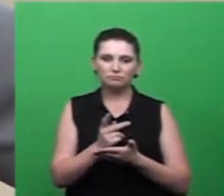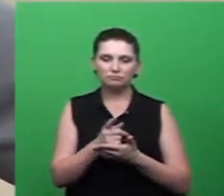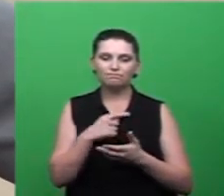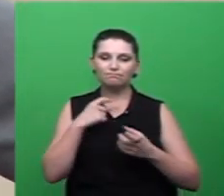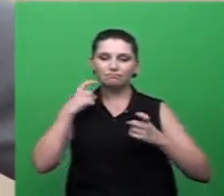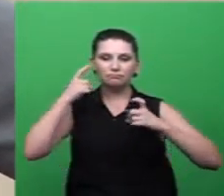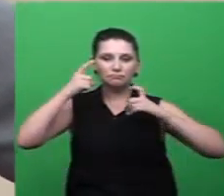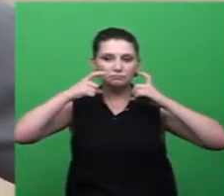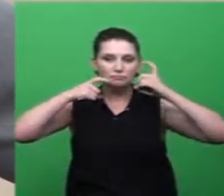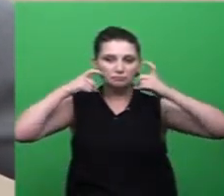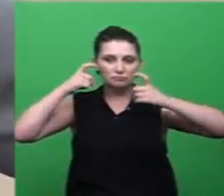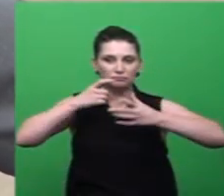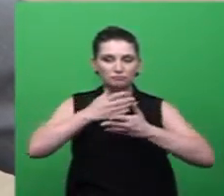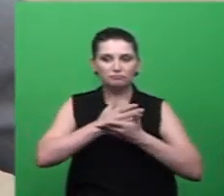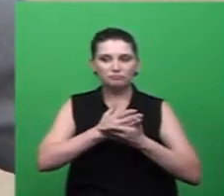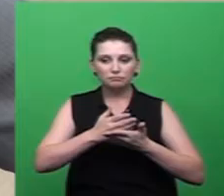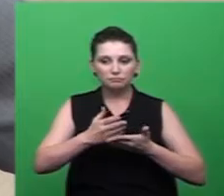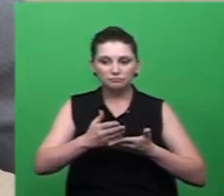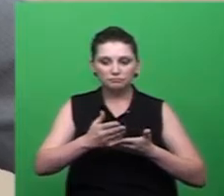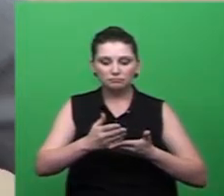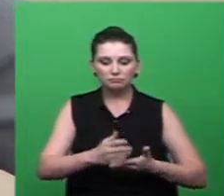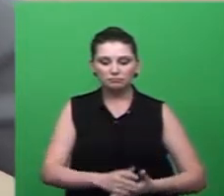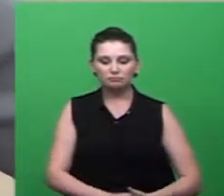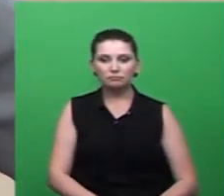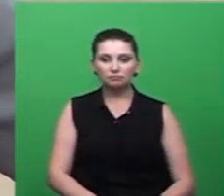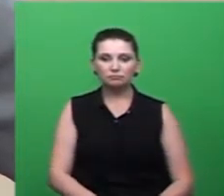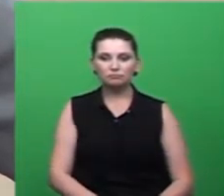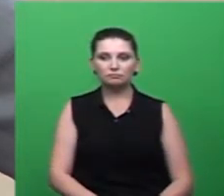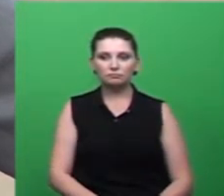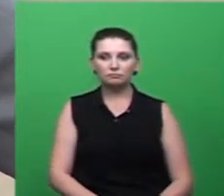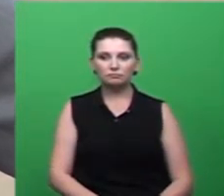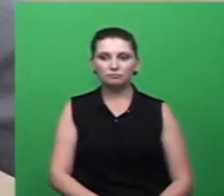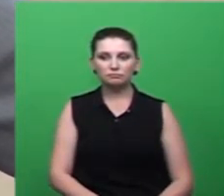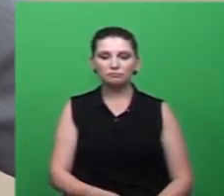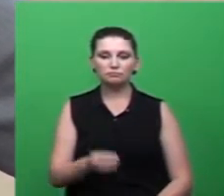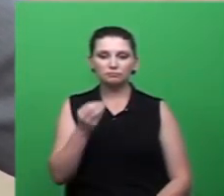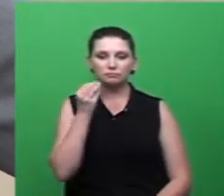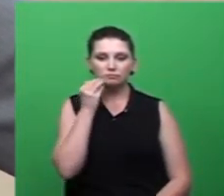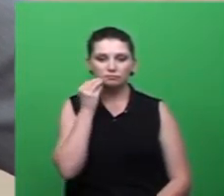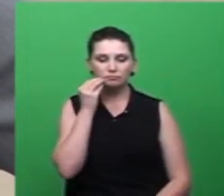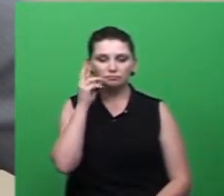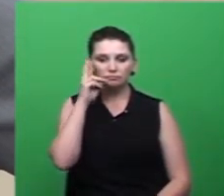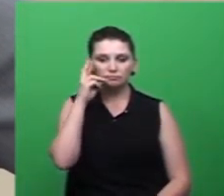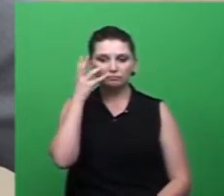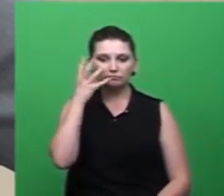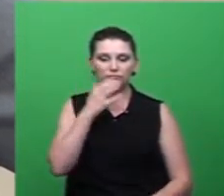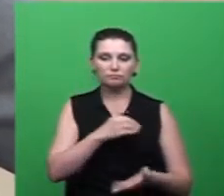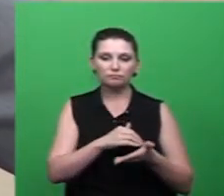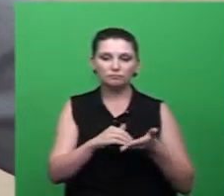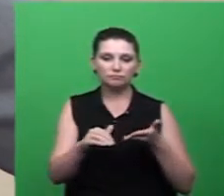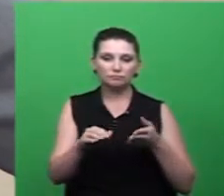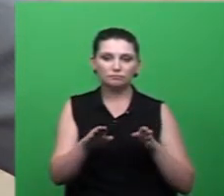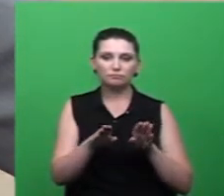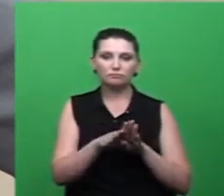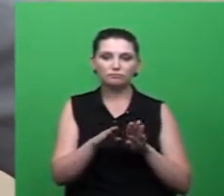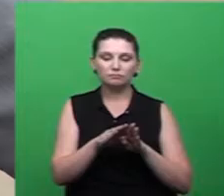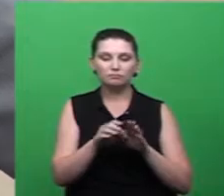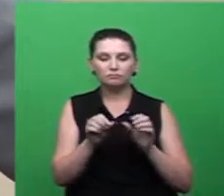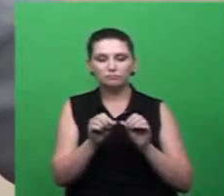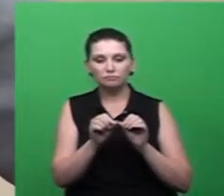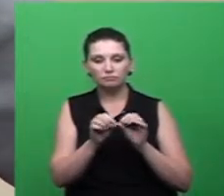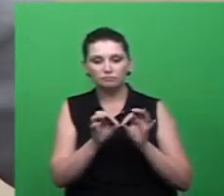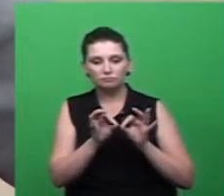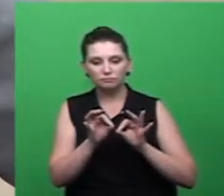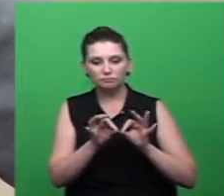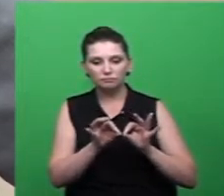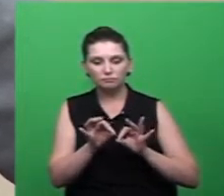meu início de gestão final de gestão de prefeitura mais início de gestão em secretariado em fazer o diagnóstico de todos os